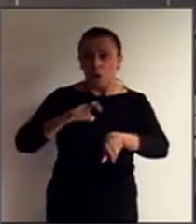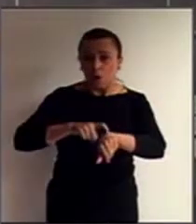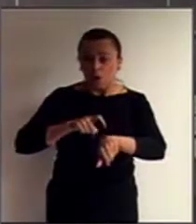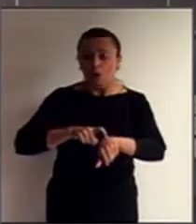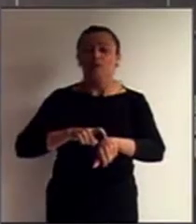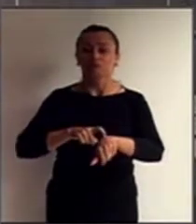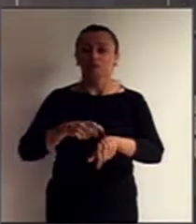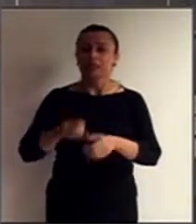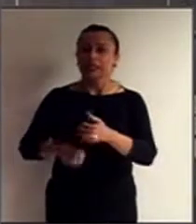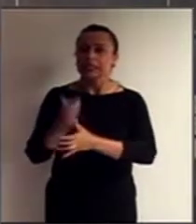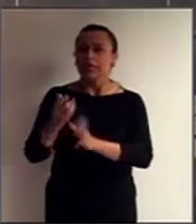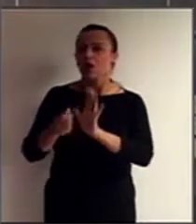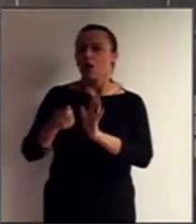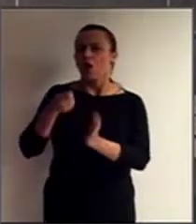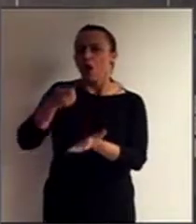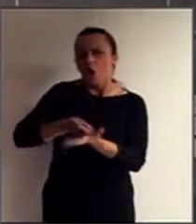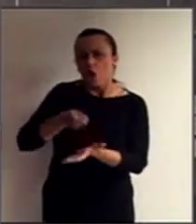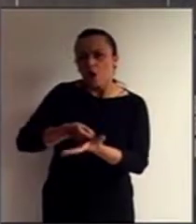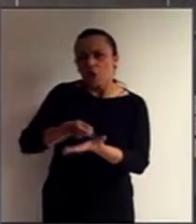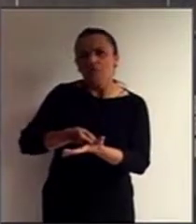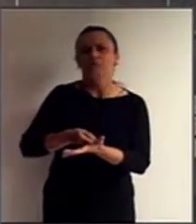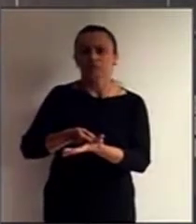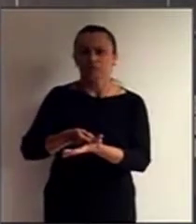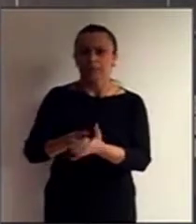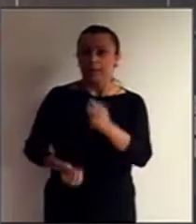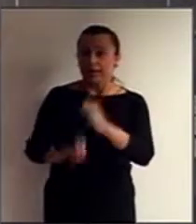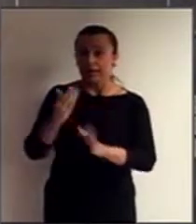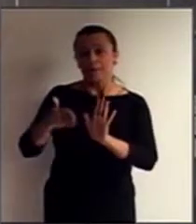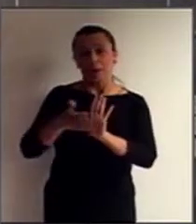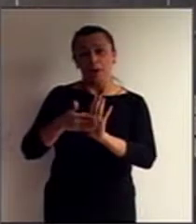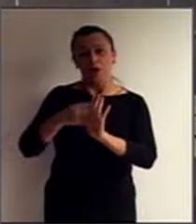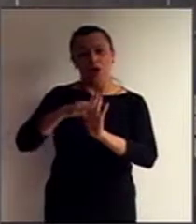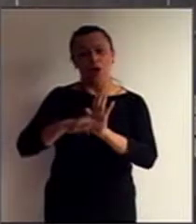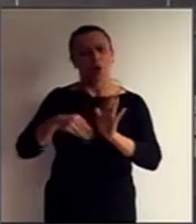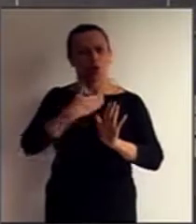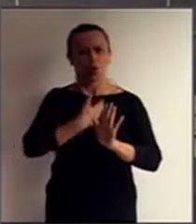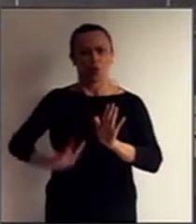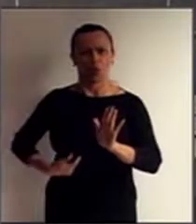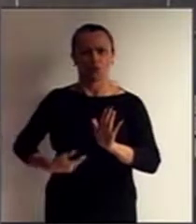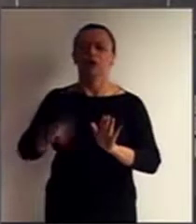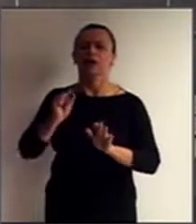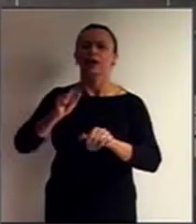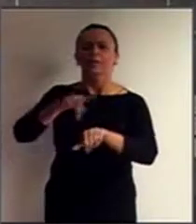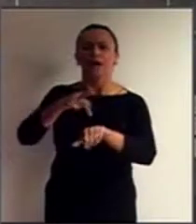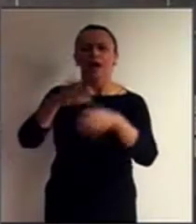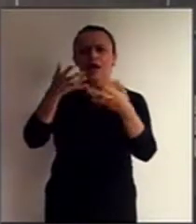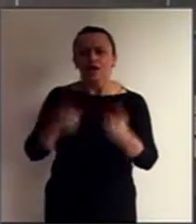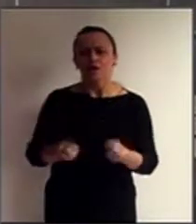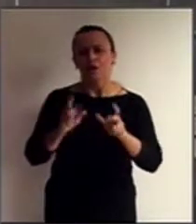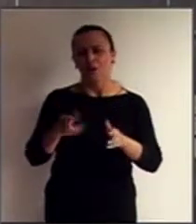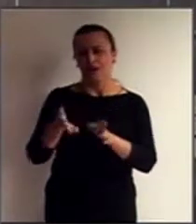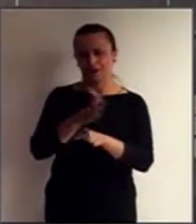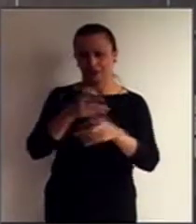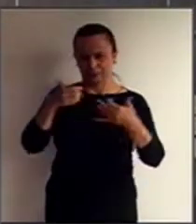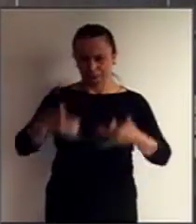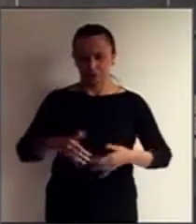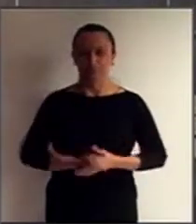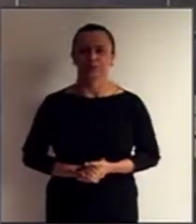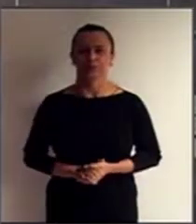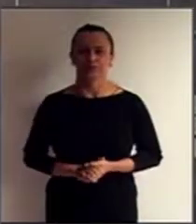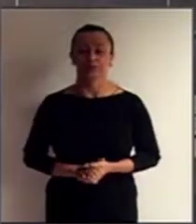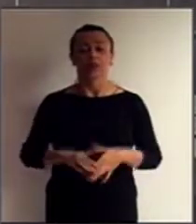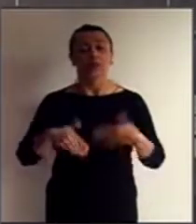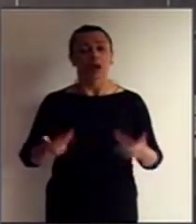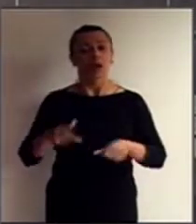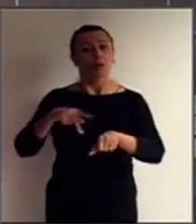estabelece obrigações na formulação de políticas públicas para aqueles Estados que adotarem, como já foi dito. Com isso, os